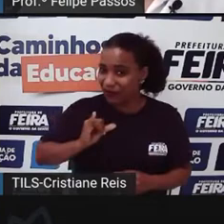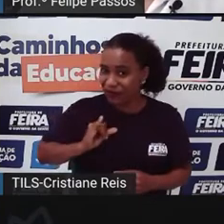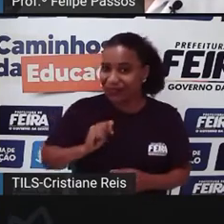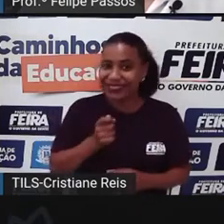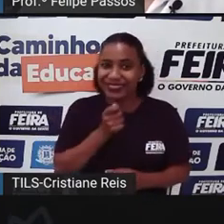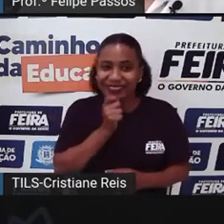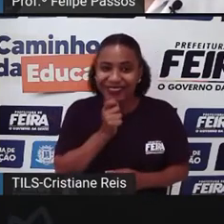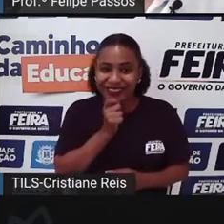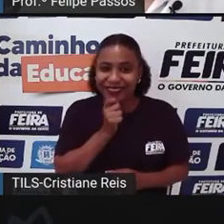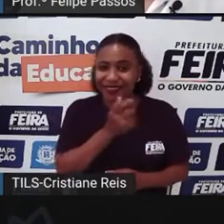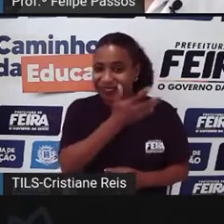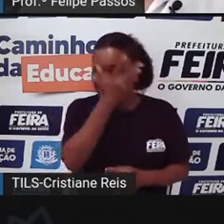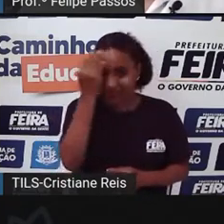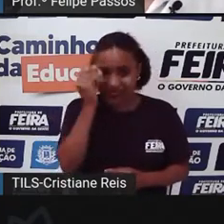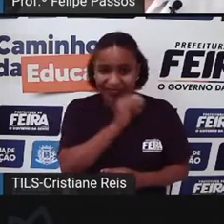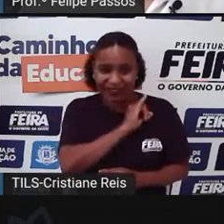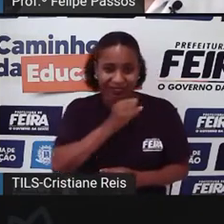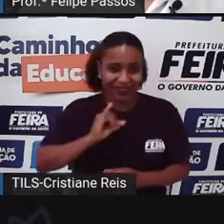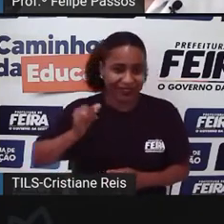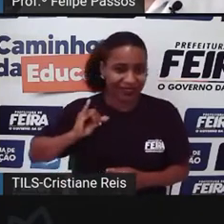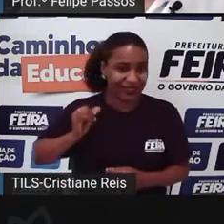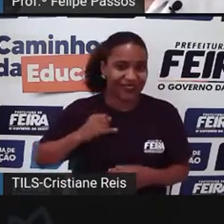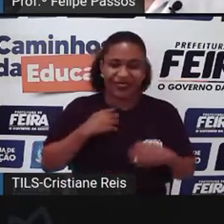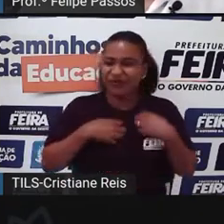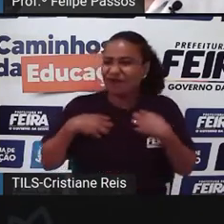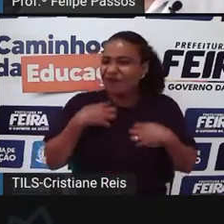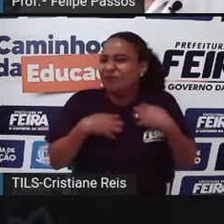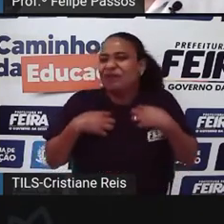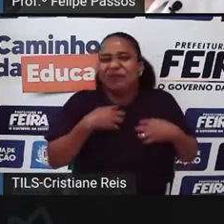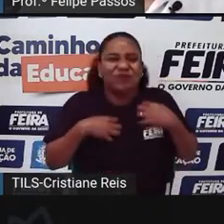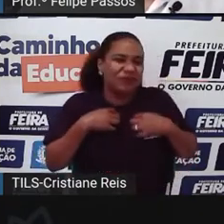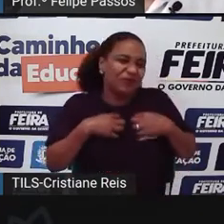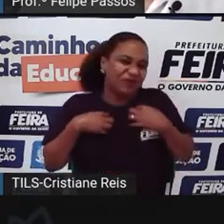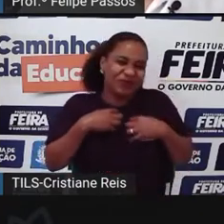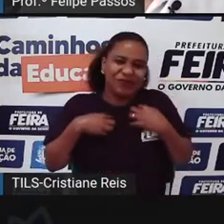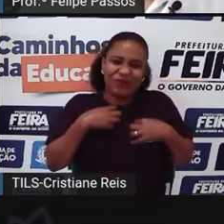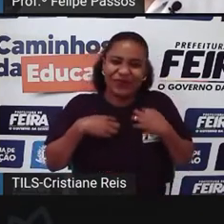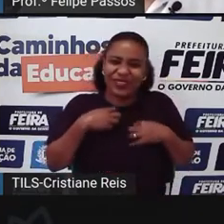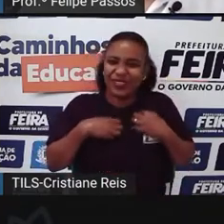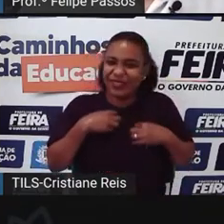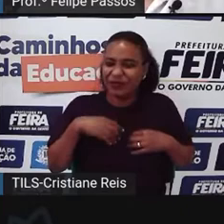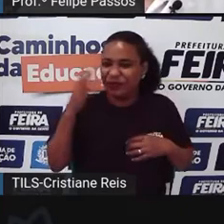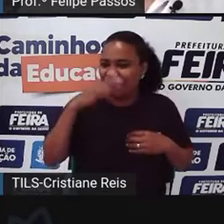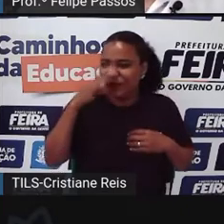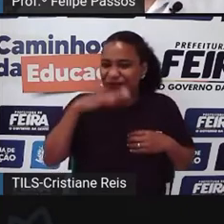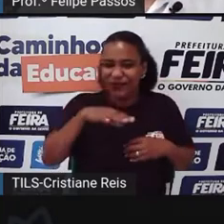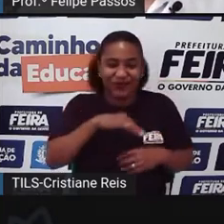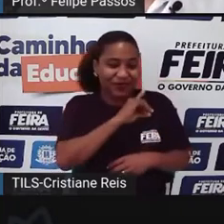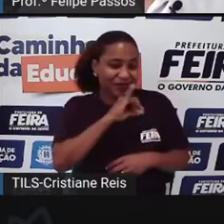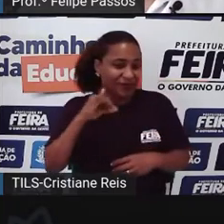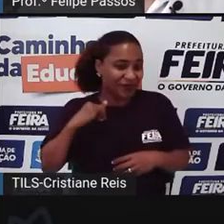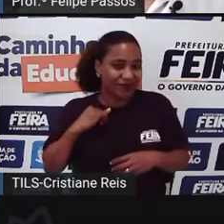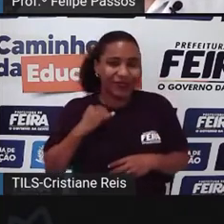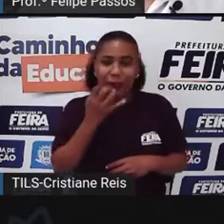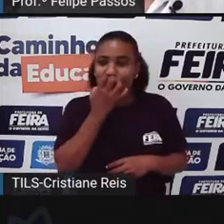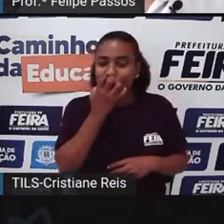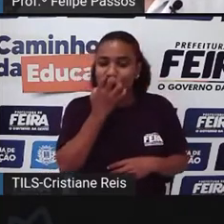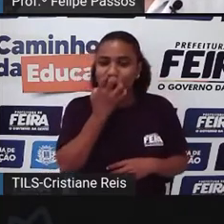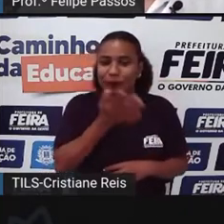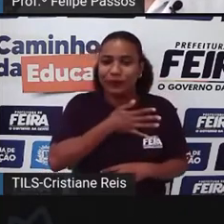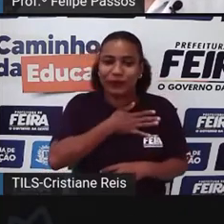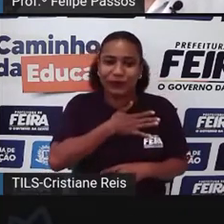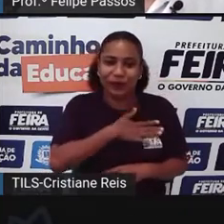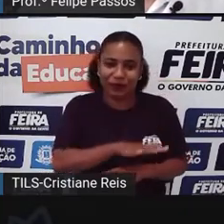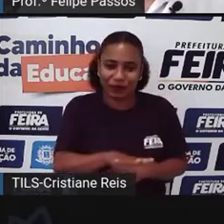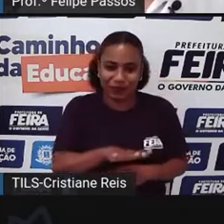eles esquecem E coloque Chega em casa Eles ficam se esfregando Na terra Para tirar aquele cheiro Então a gente tem que ter Esse